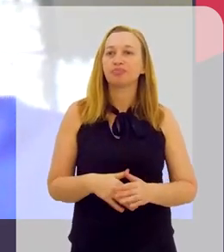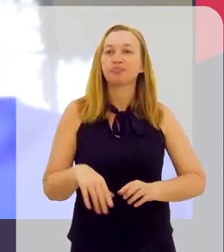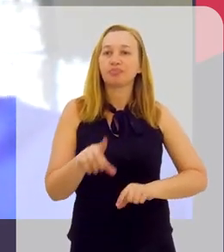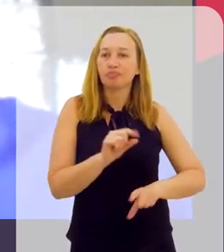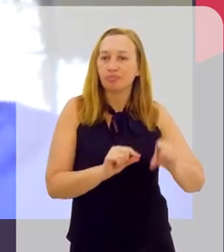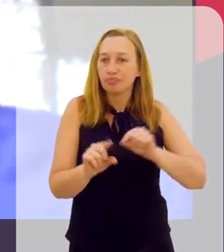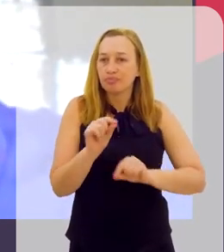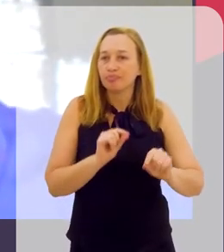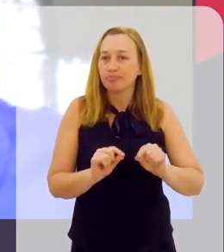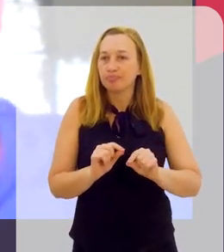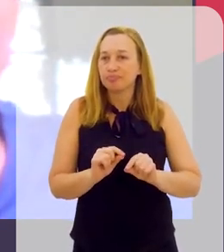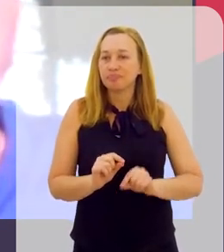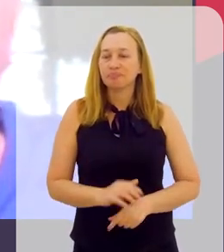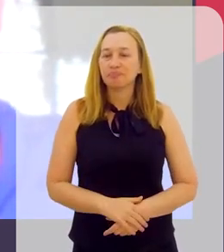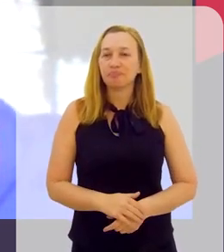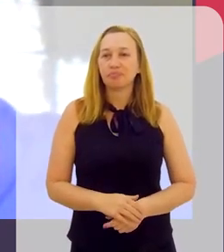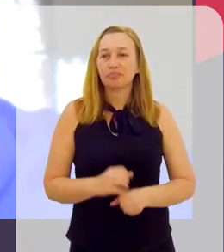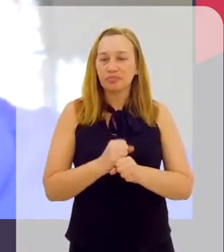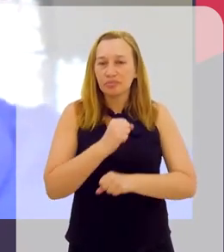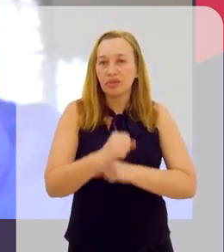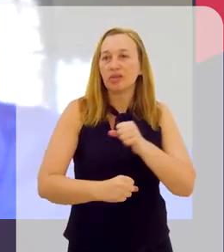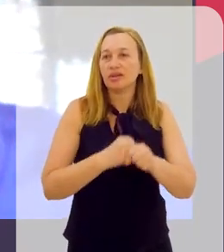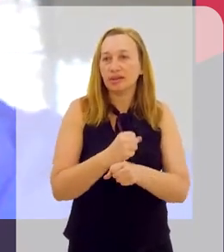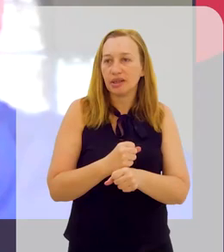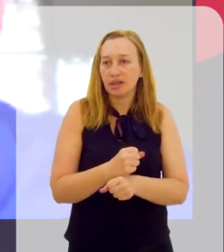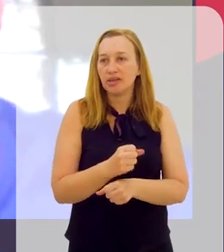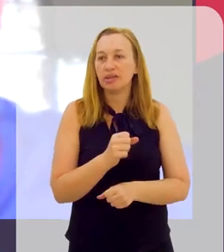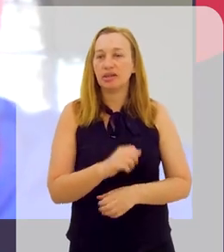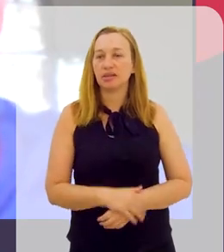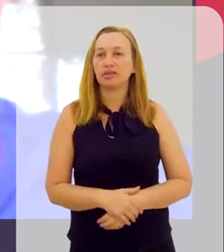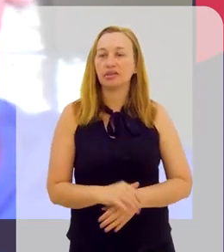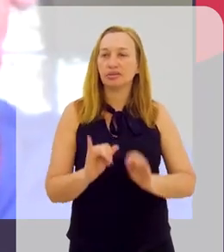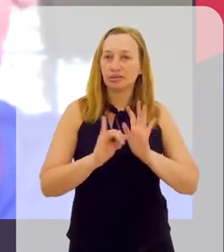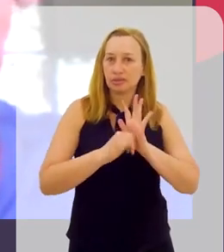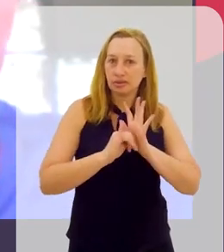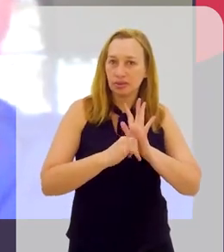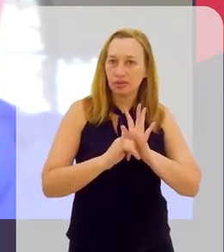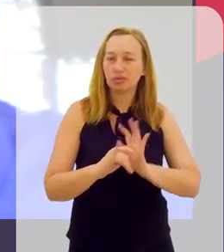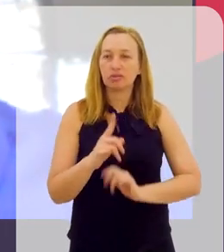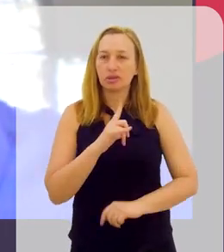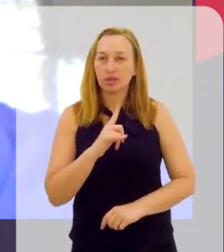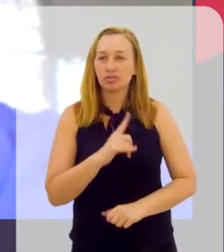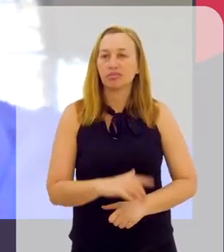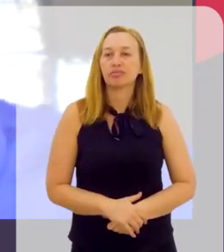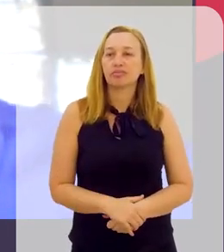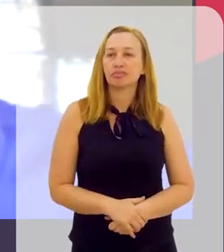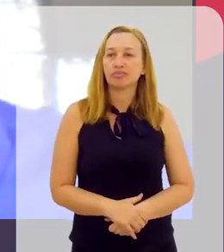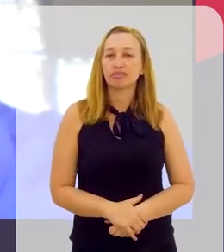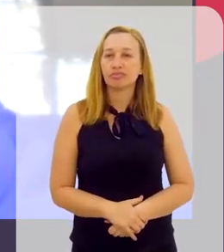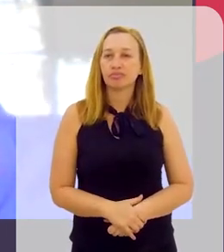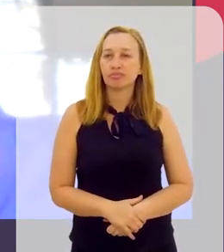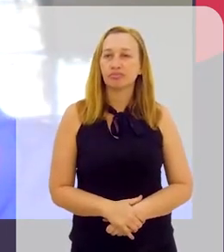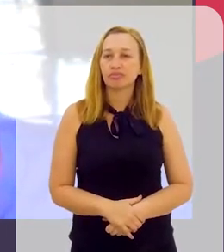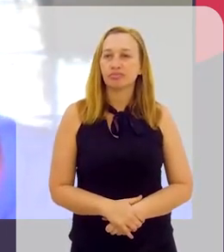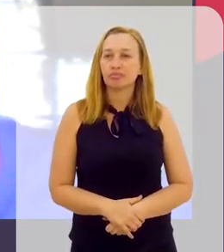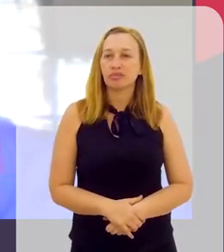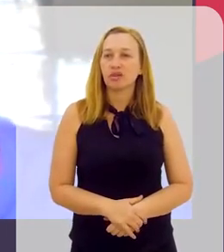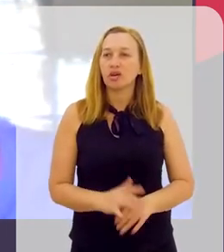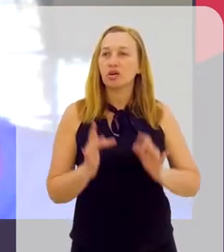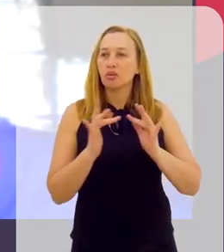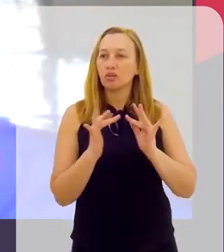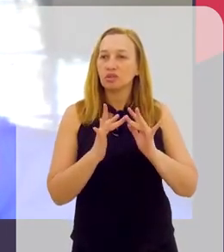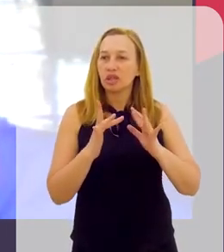A seleção é feita anualmente. Nós temos um edital por ano. Então, nós temos